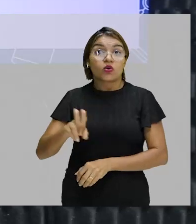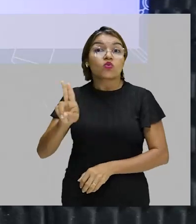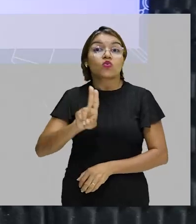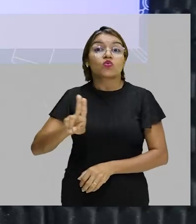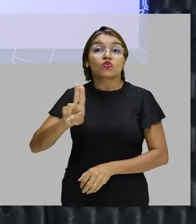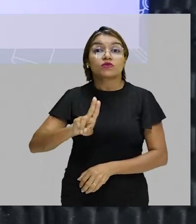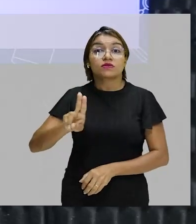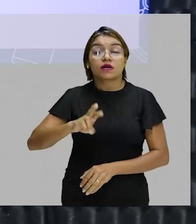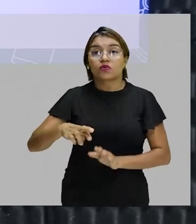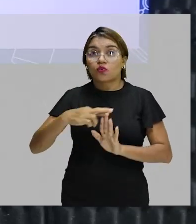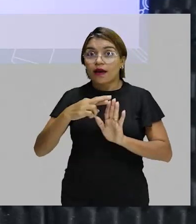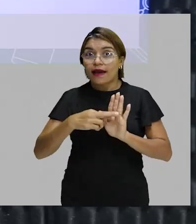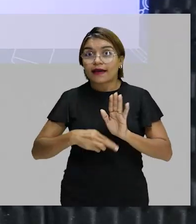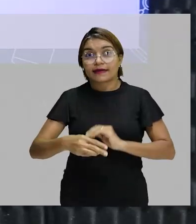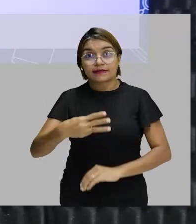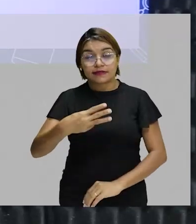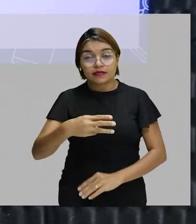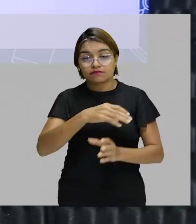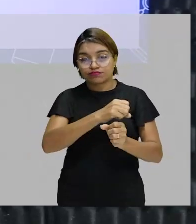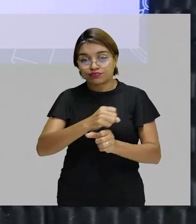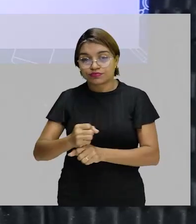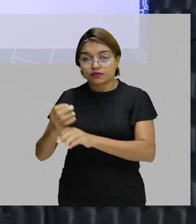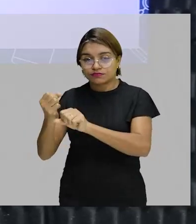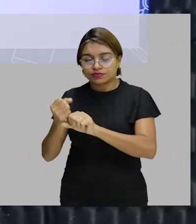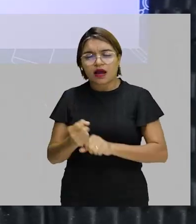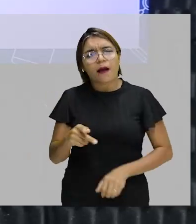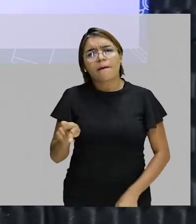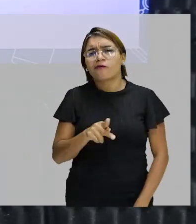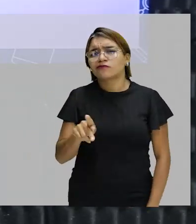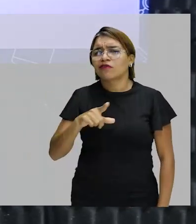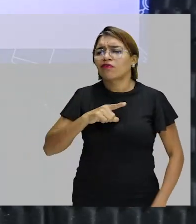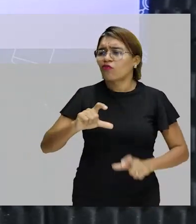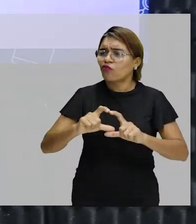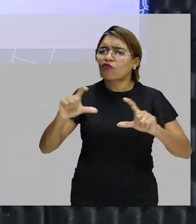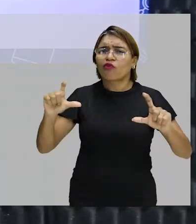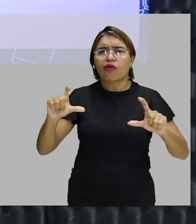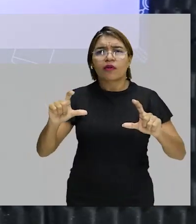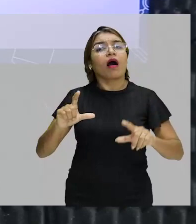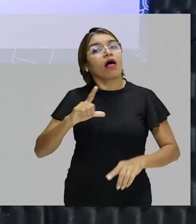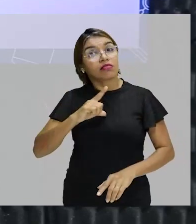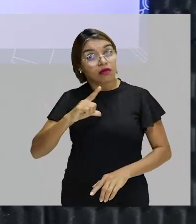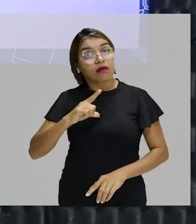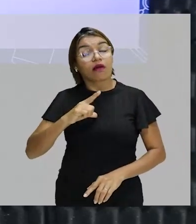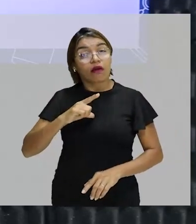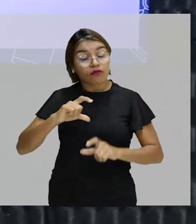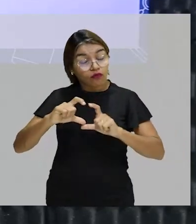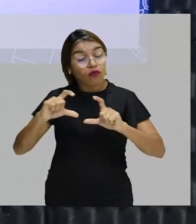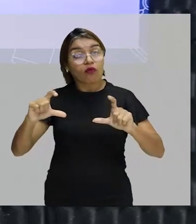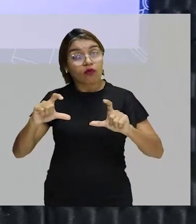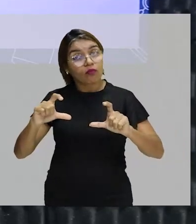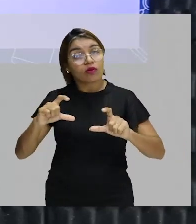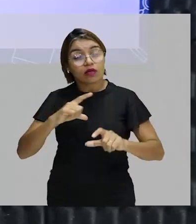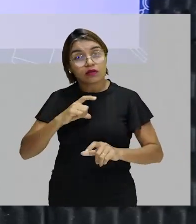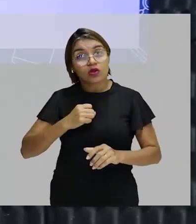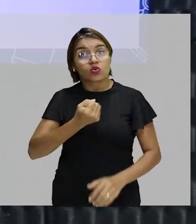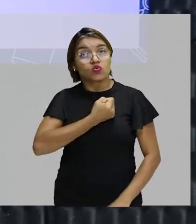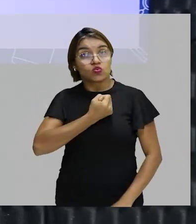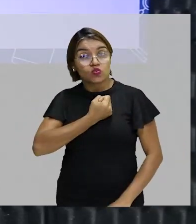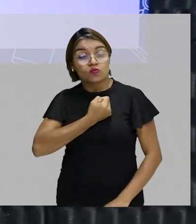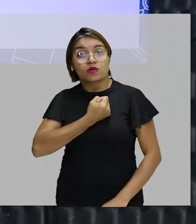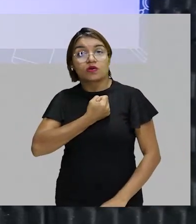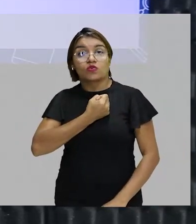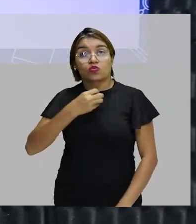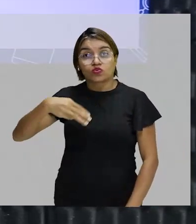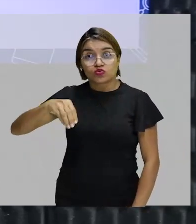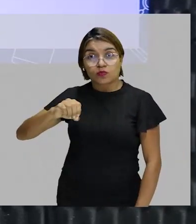3, certo? Professor, não existe uma fórmula? Existe, existe sim uma fórmula. É o número de mols, a